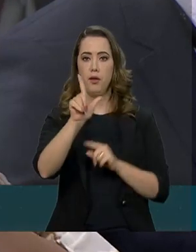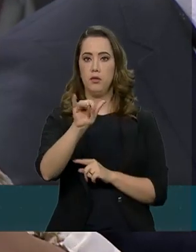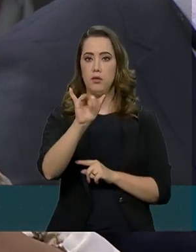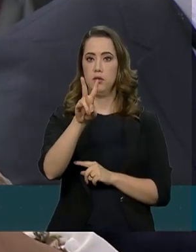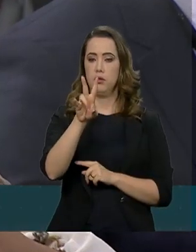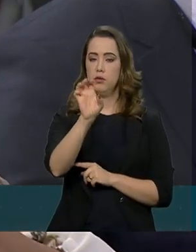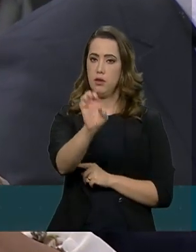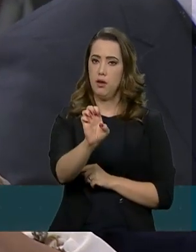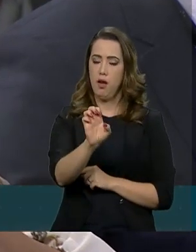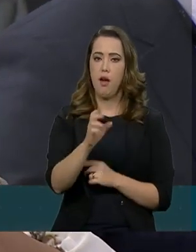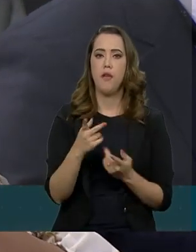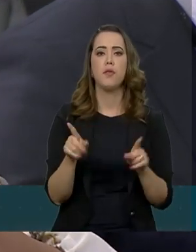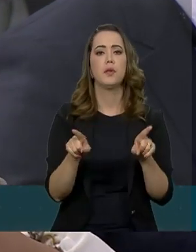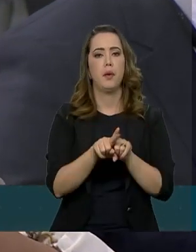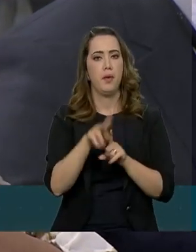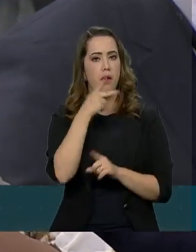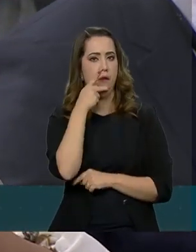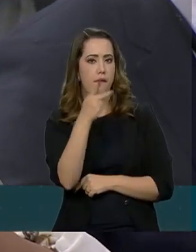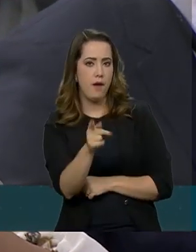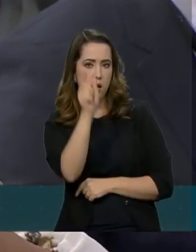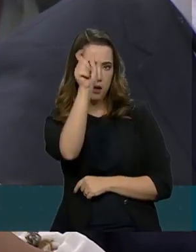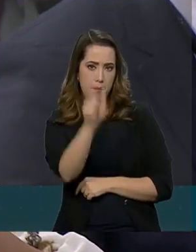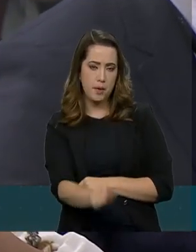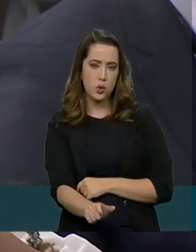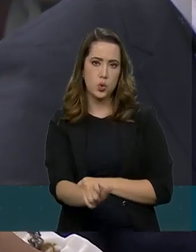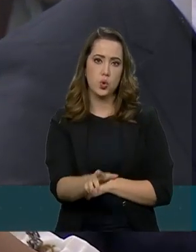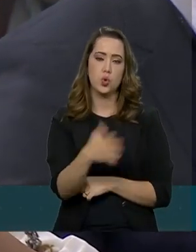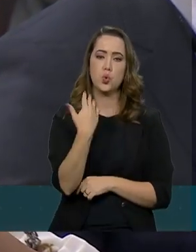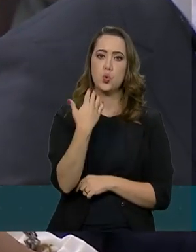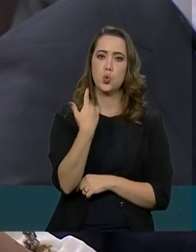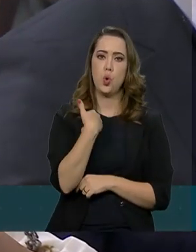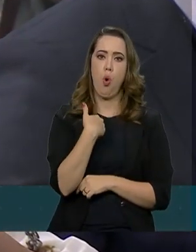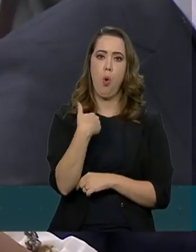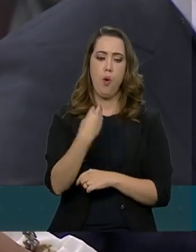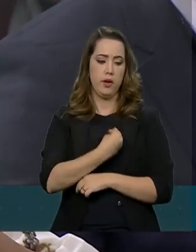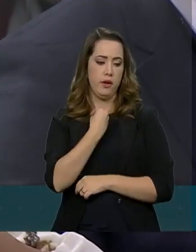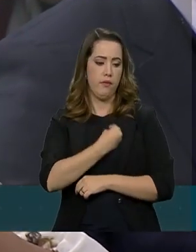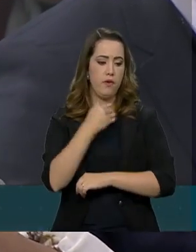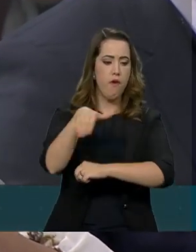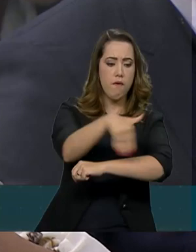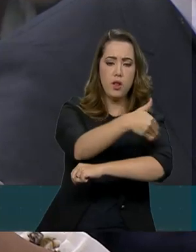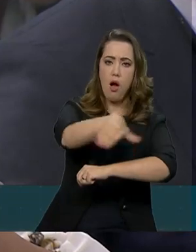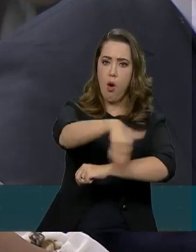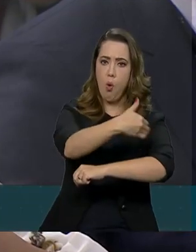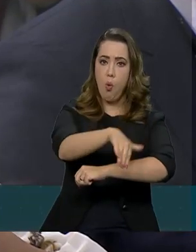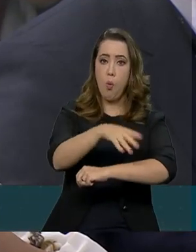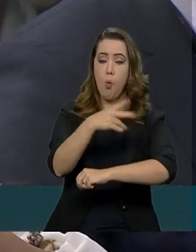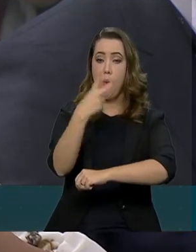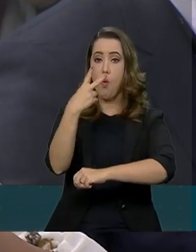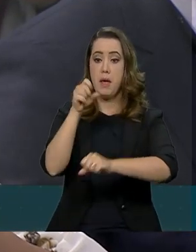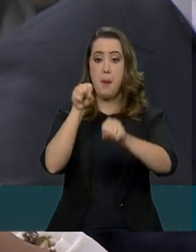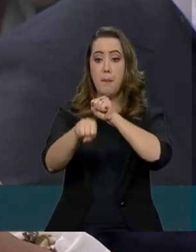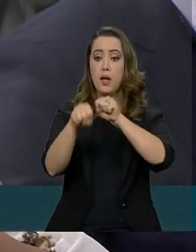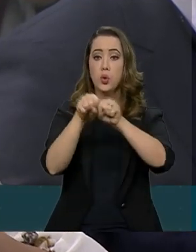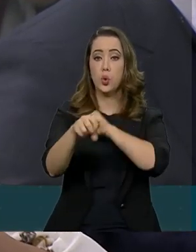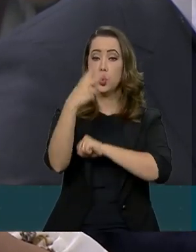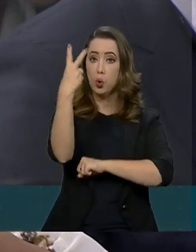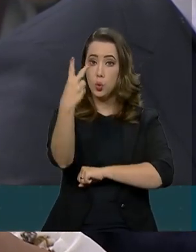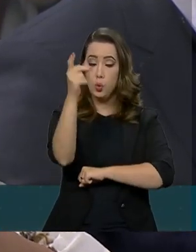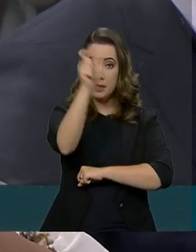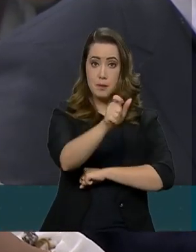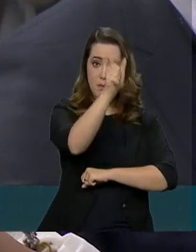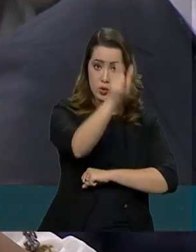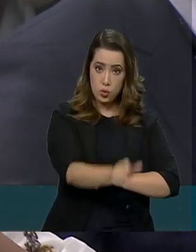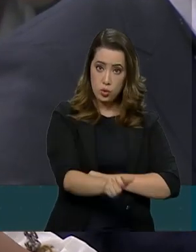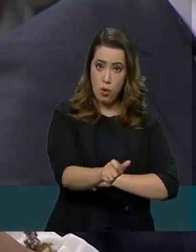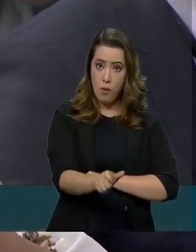ele falou também do caso de um morador de rua que matou ontem duas pessoas no Rio de Janeiro, e ele disse que não tinha ninguém armado para